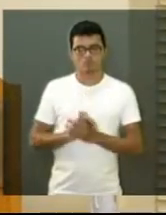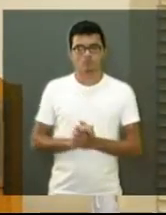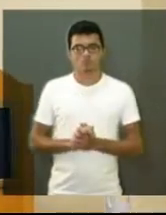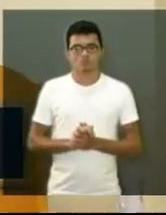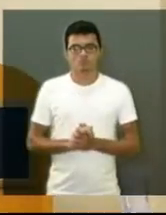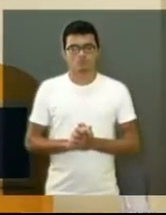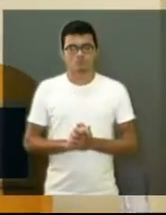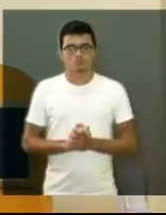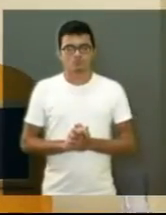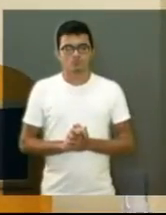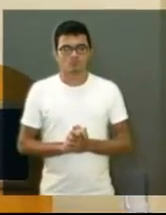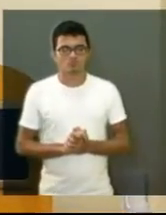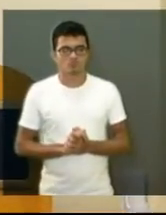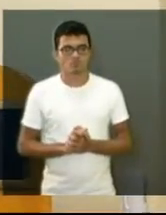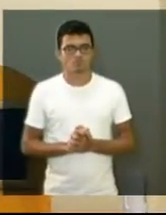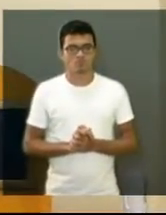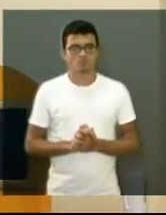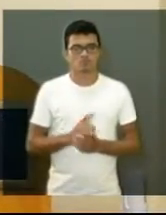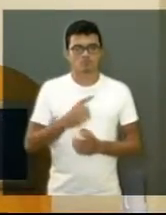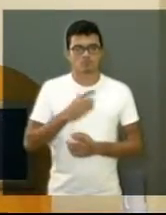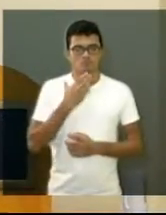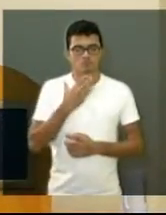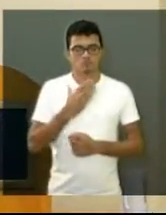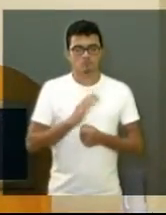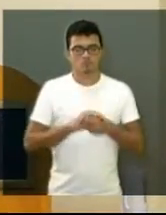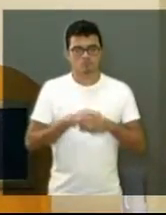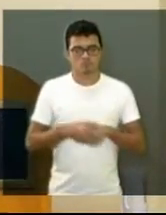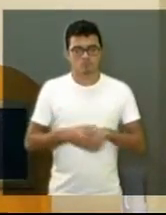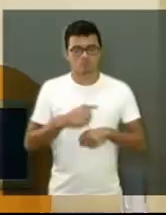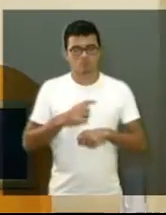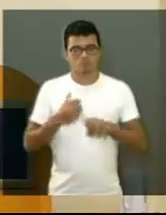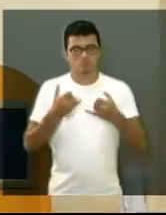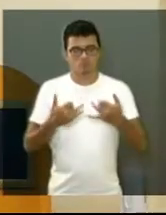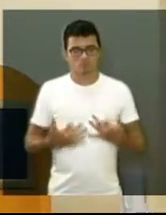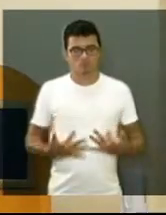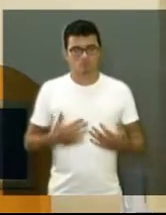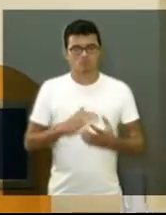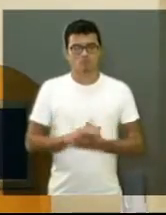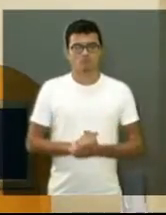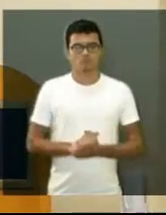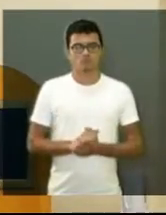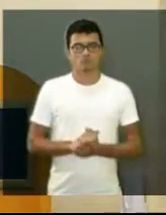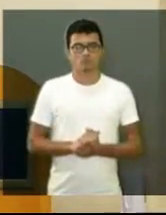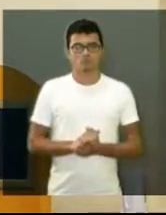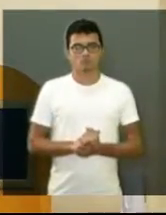Mas eu fiz um requerimento nesta noite, vou falar um pouco num pequeno expediente.